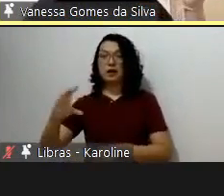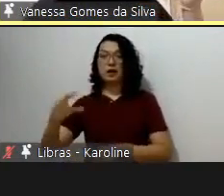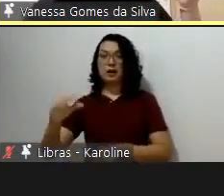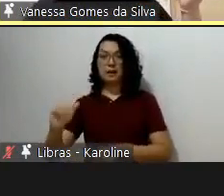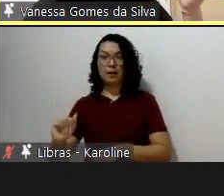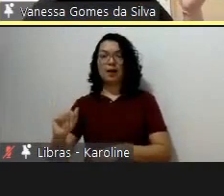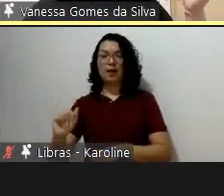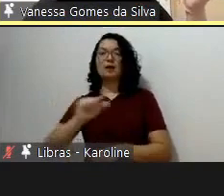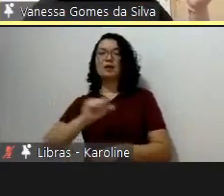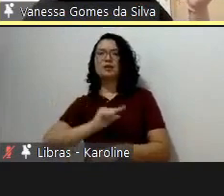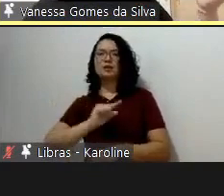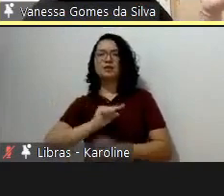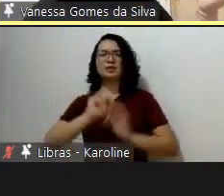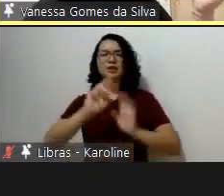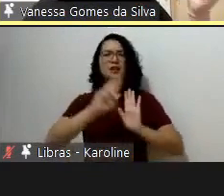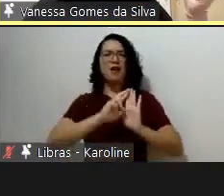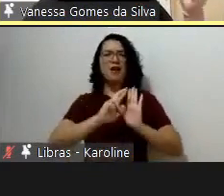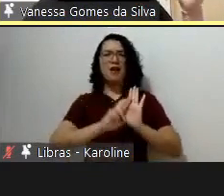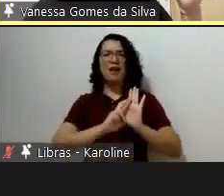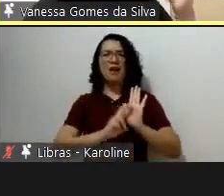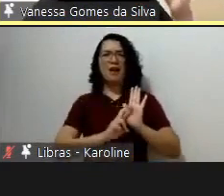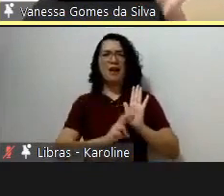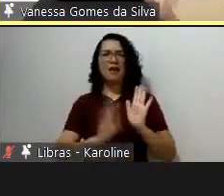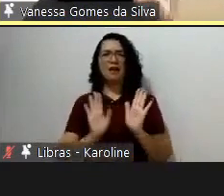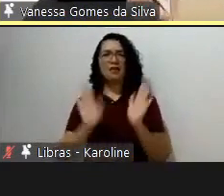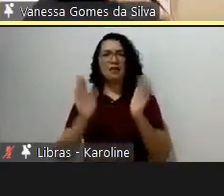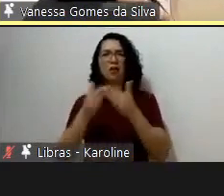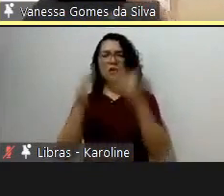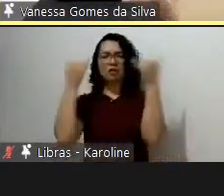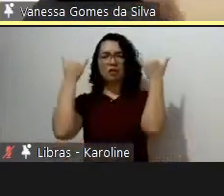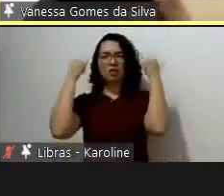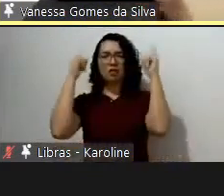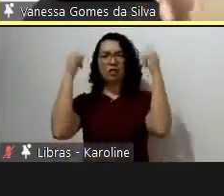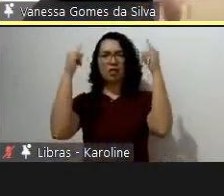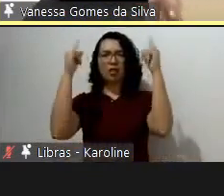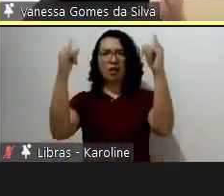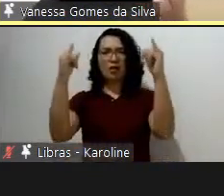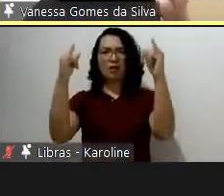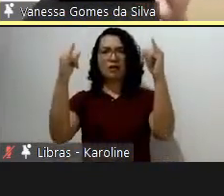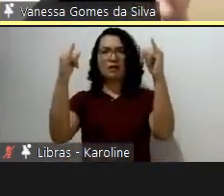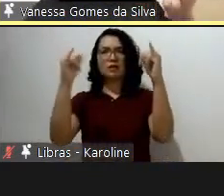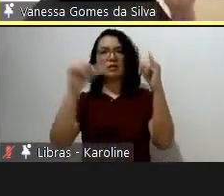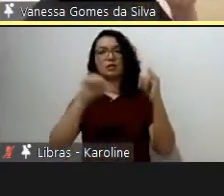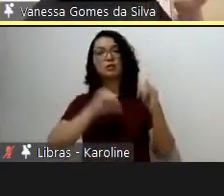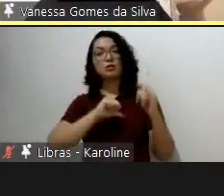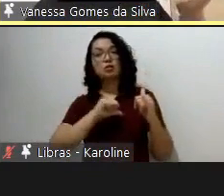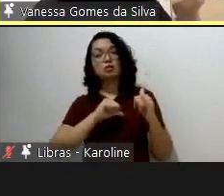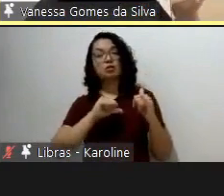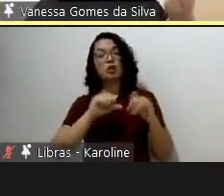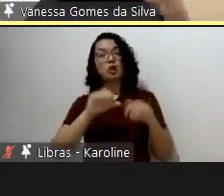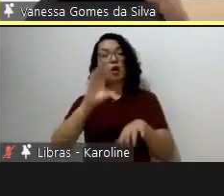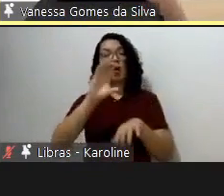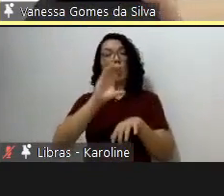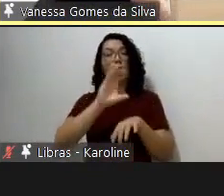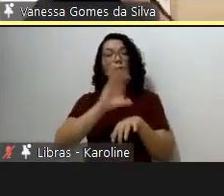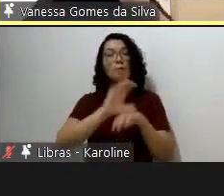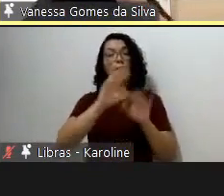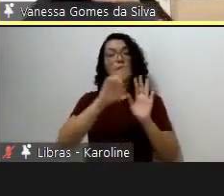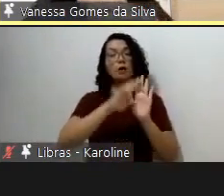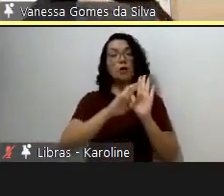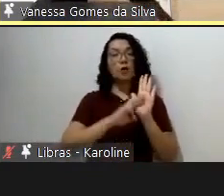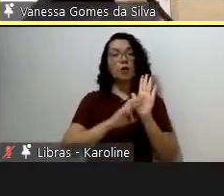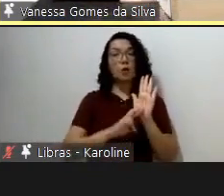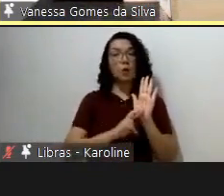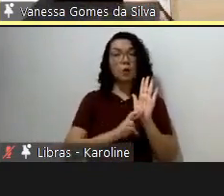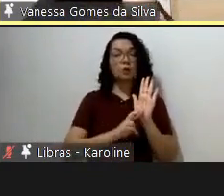regras de regulamentações energéticas que foi gradualmente levando de um código de edificações um pouco mais permissivo até